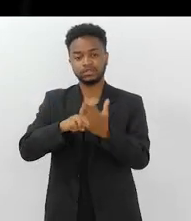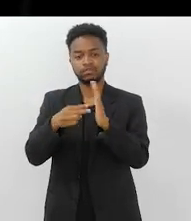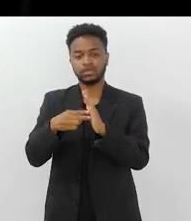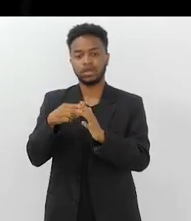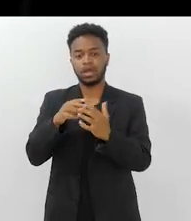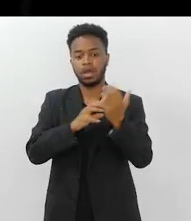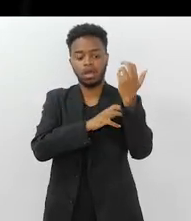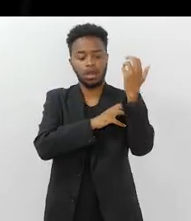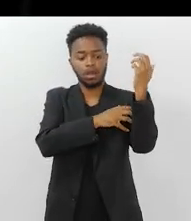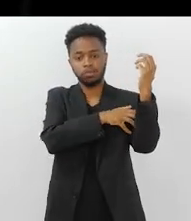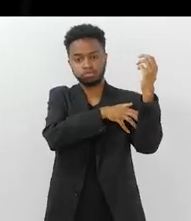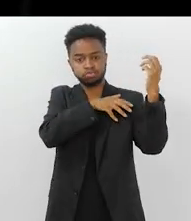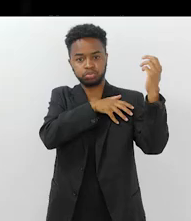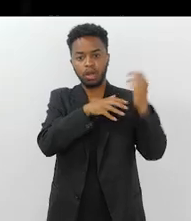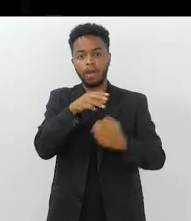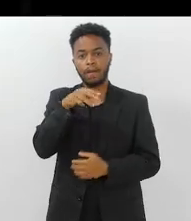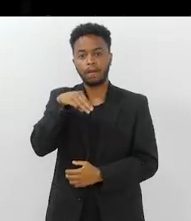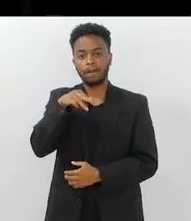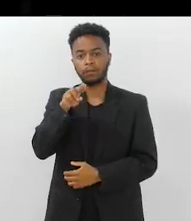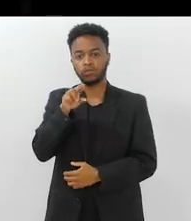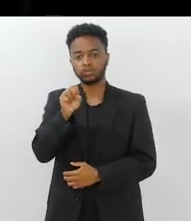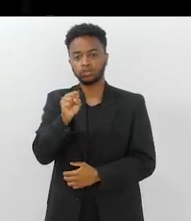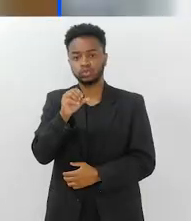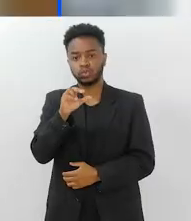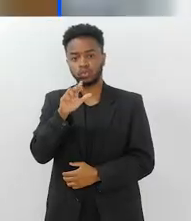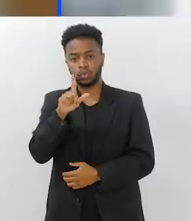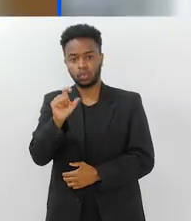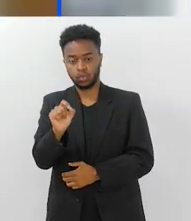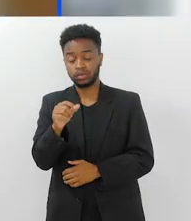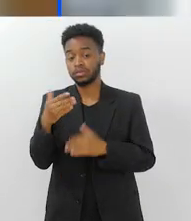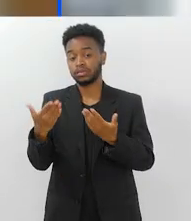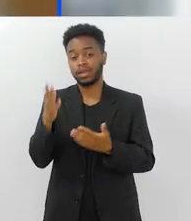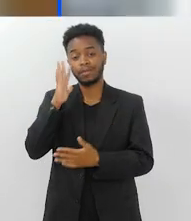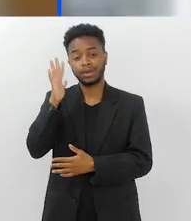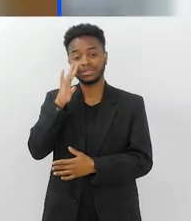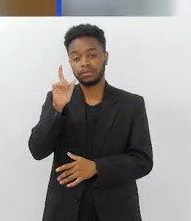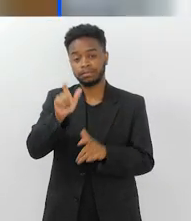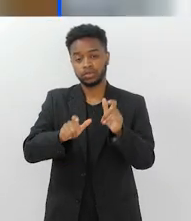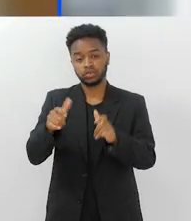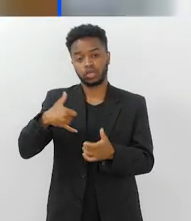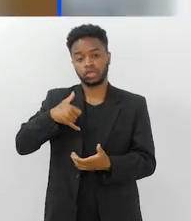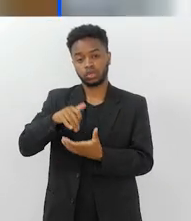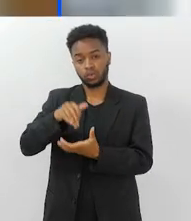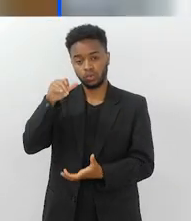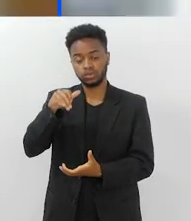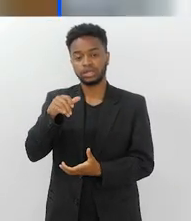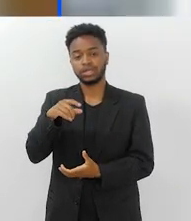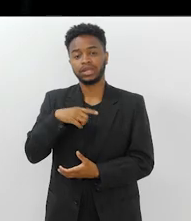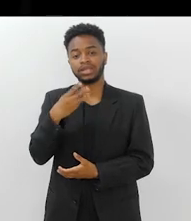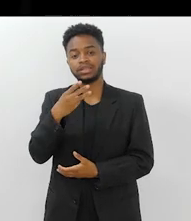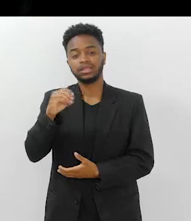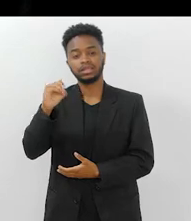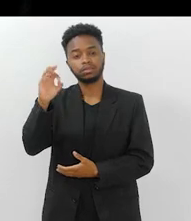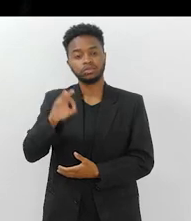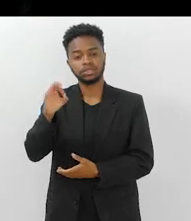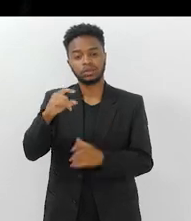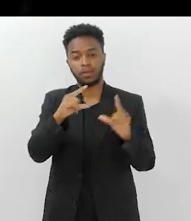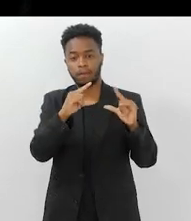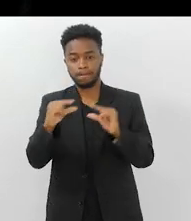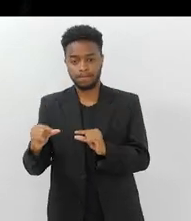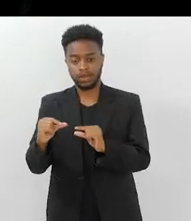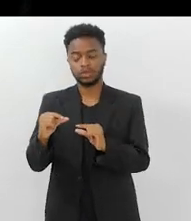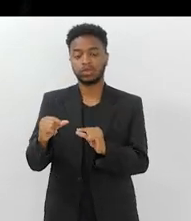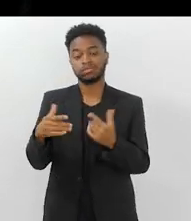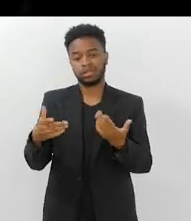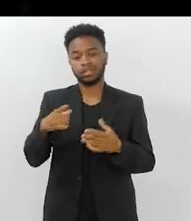de músculo, e aí, nessa, imagina um idoso, né, com 80 anos, com 30% a menos de músculo, onde ele acaba